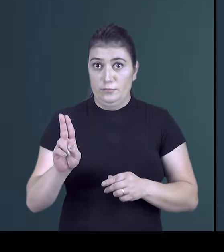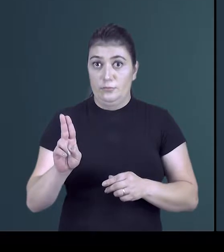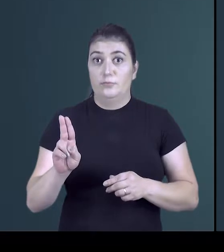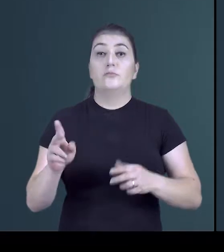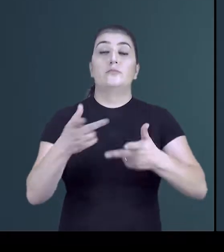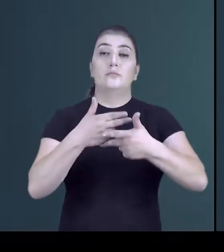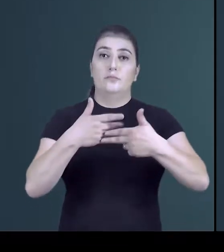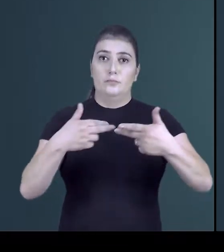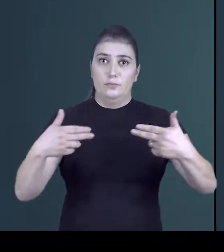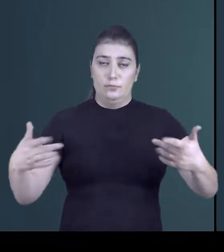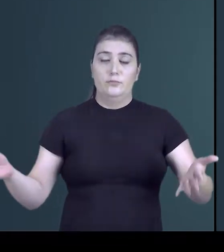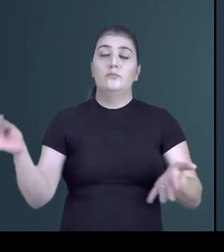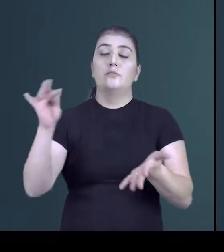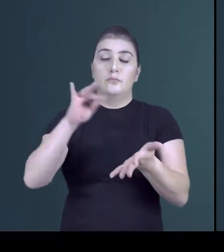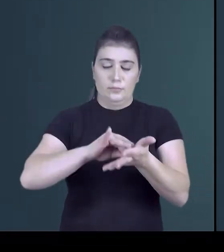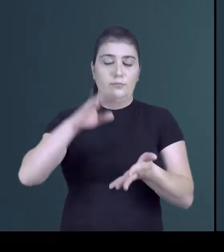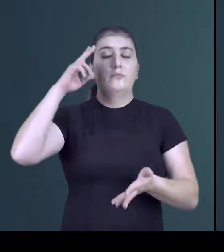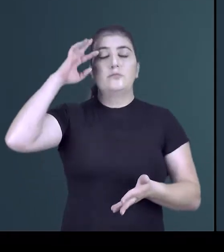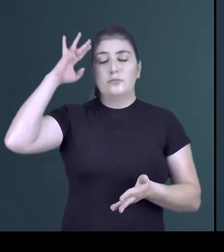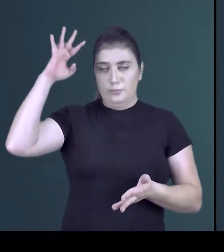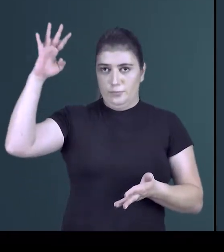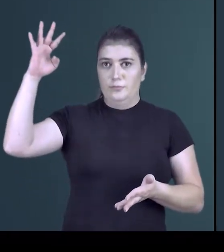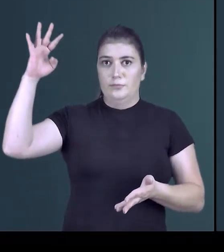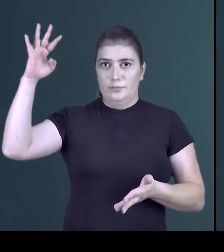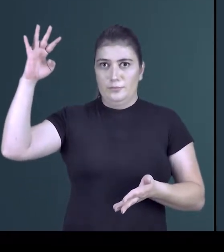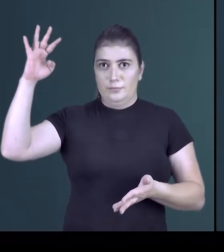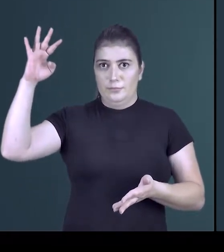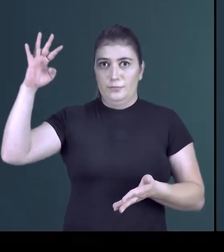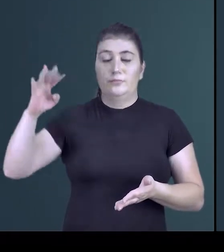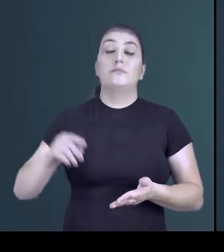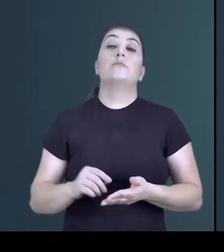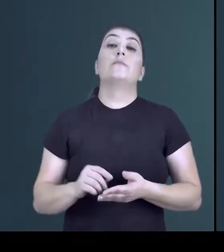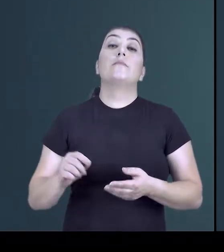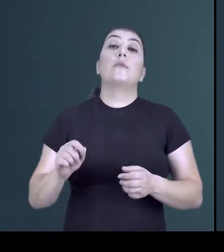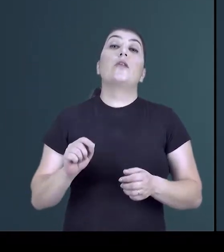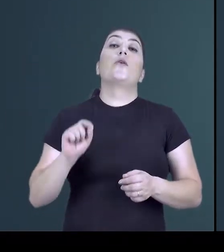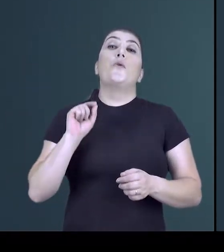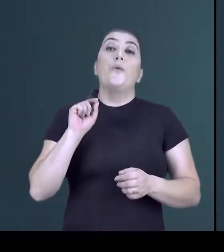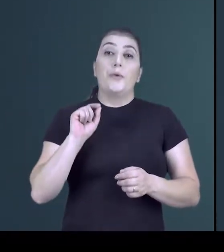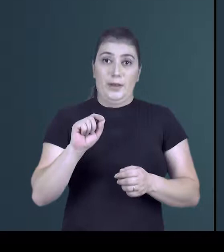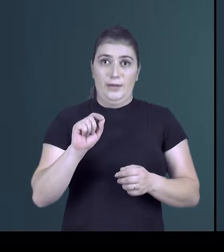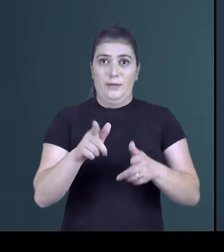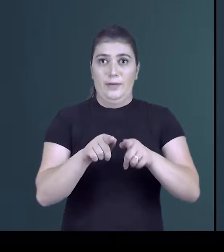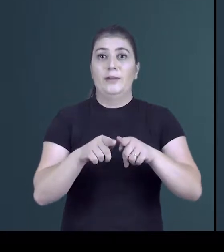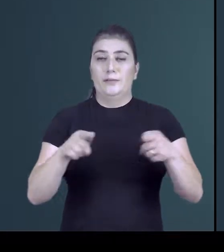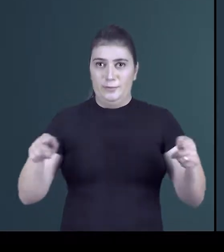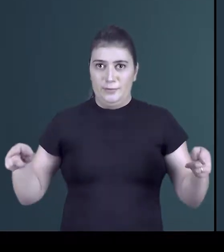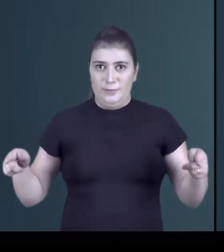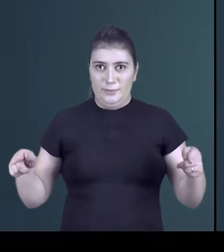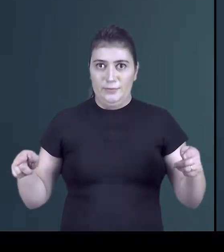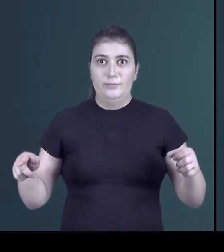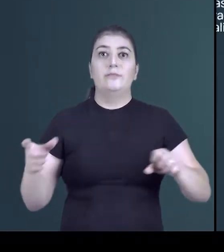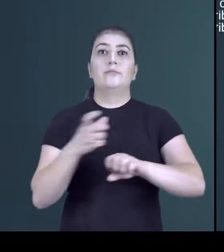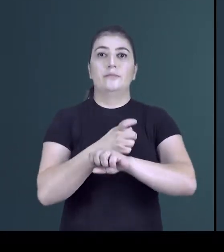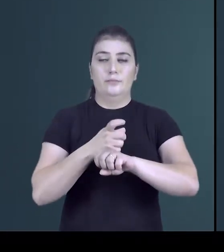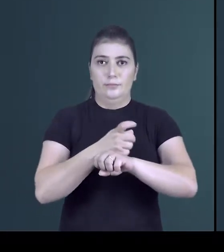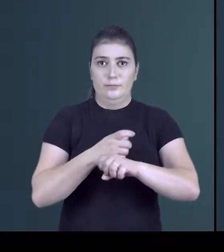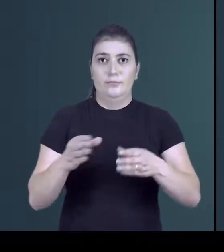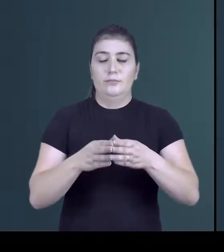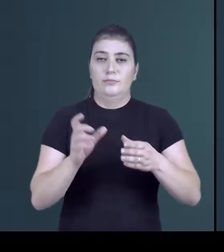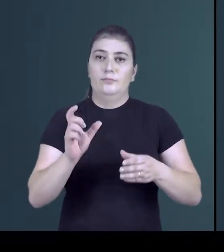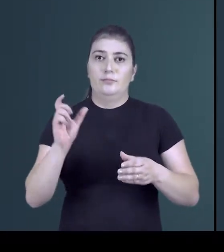a seres, coisas reais ou imaginárias. Definição gramatical. Adjetivos,